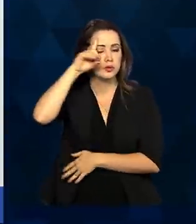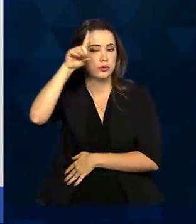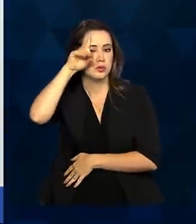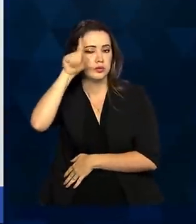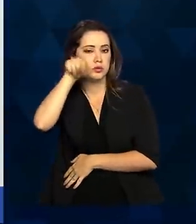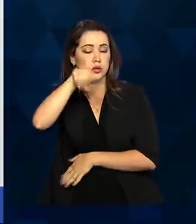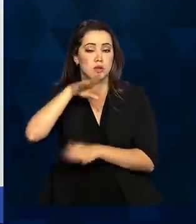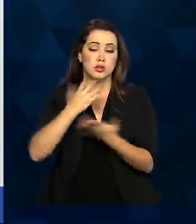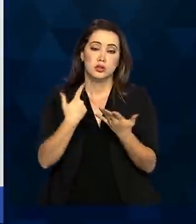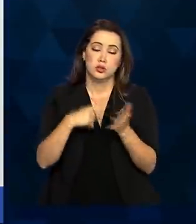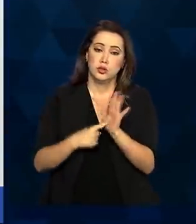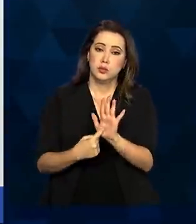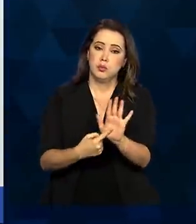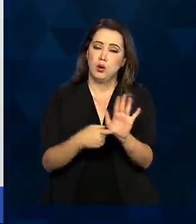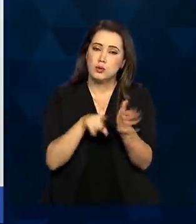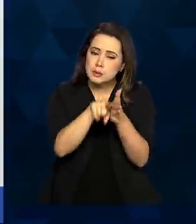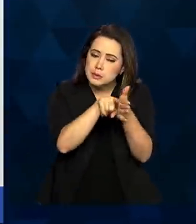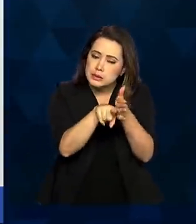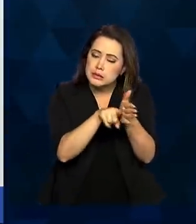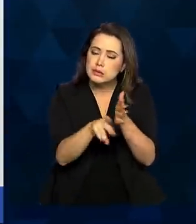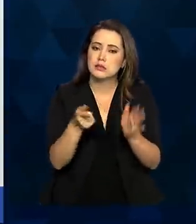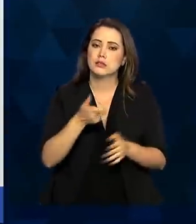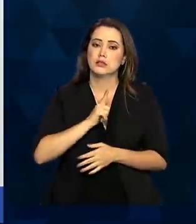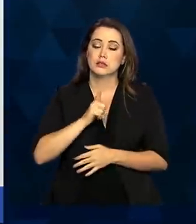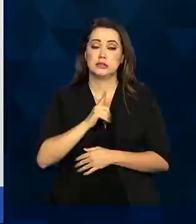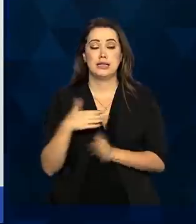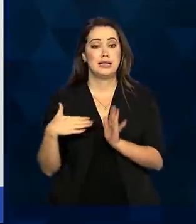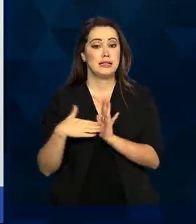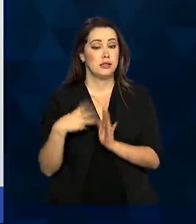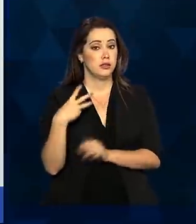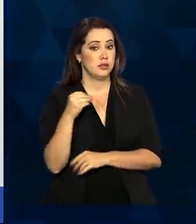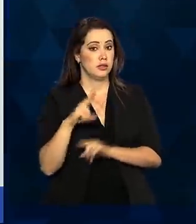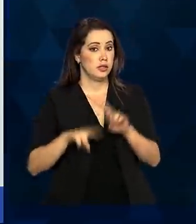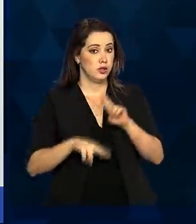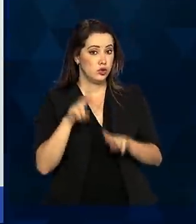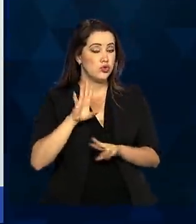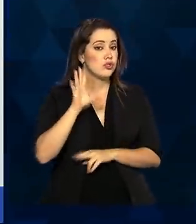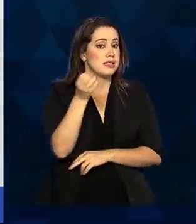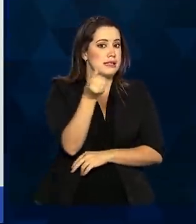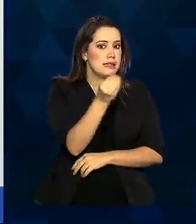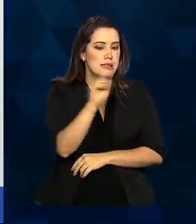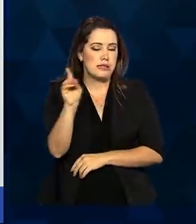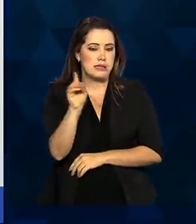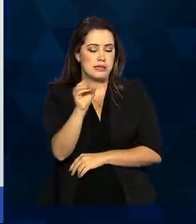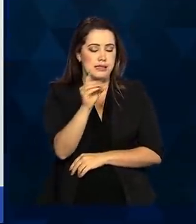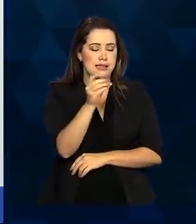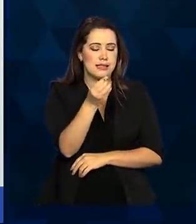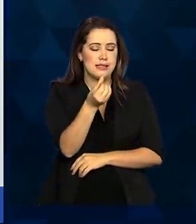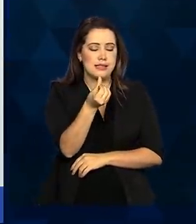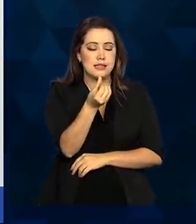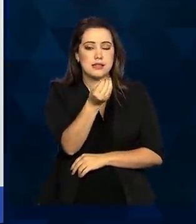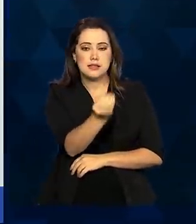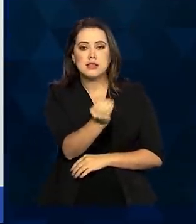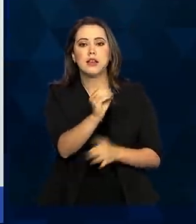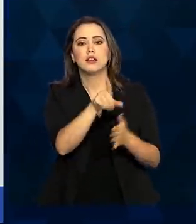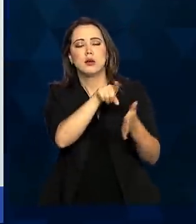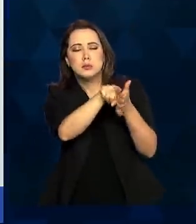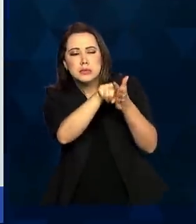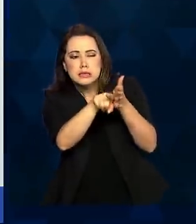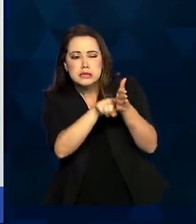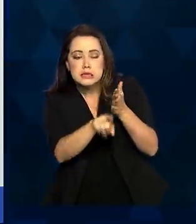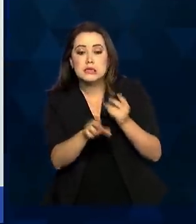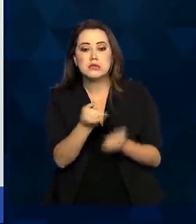30 de junho, 60 informes diários foram publicados, com 838